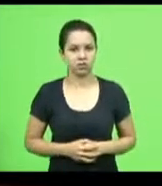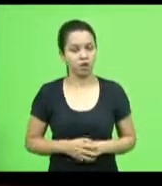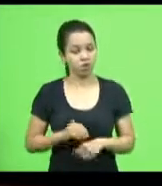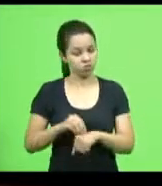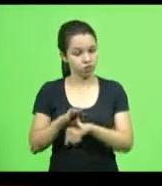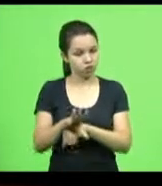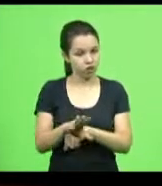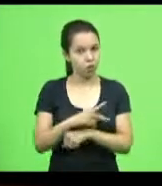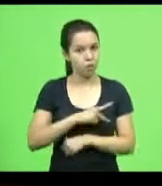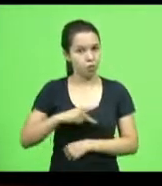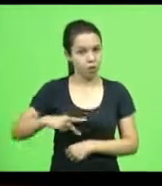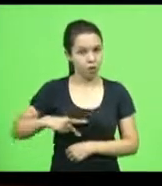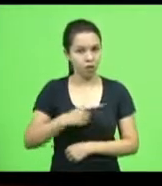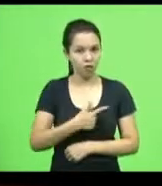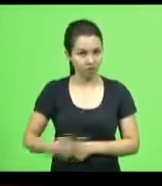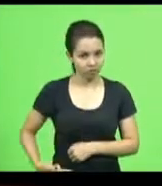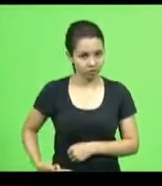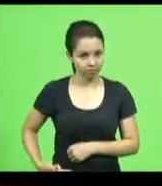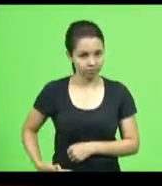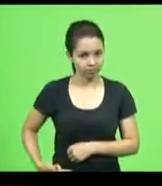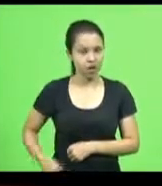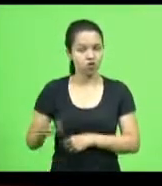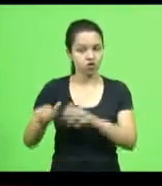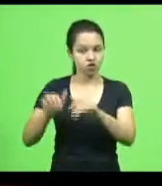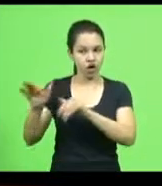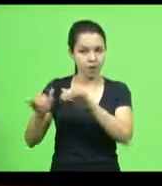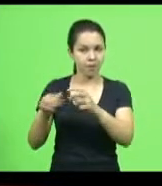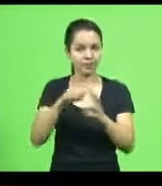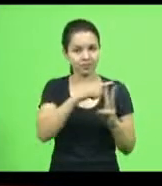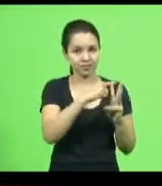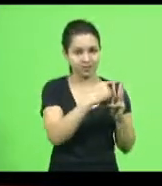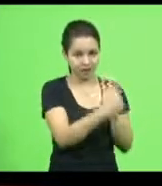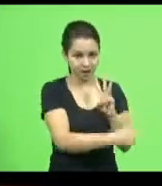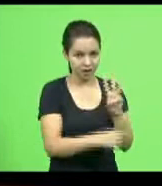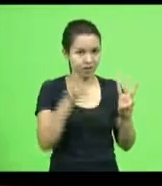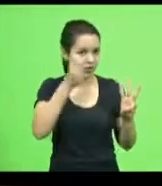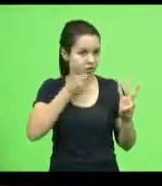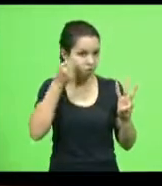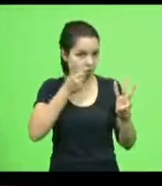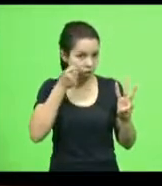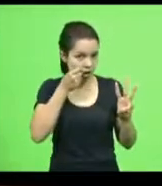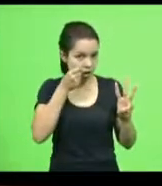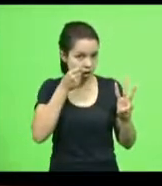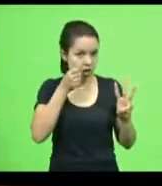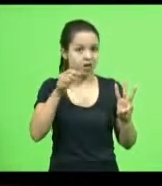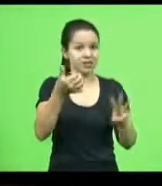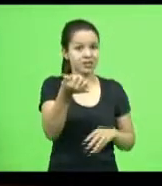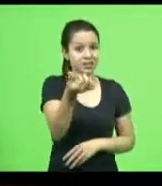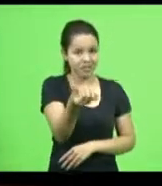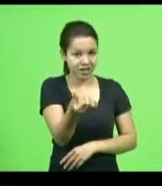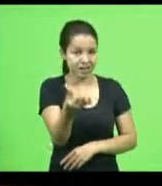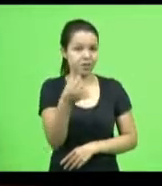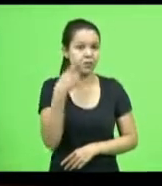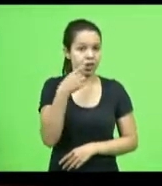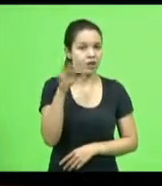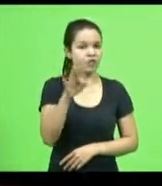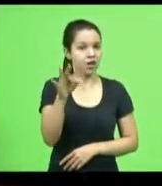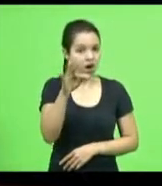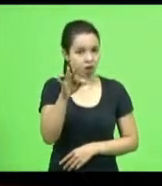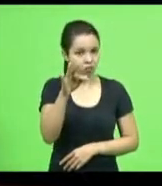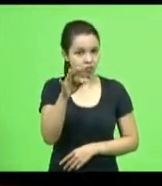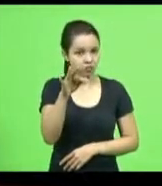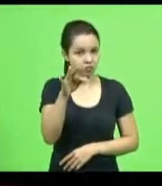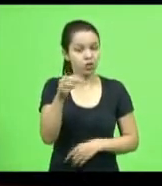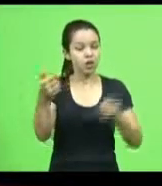pública chama os três senadores chama os 16 deputados federais e coloca na mesa isso santa